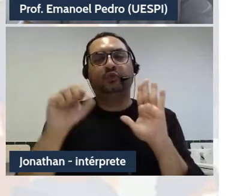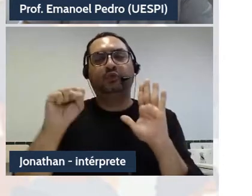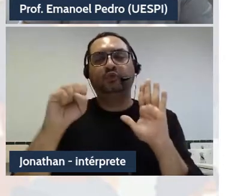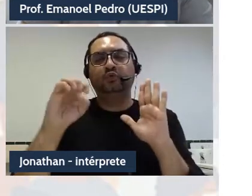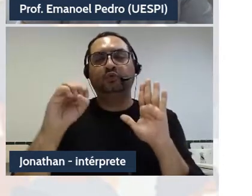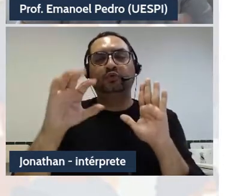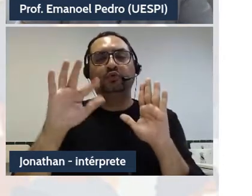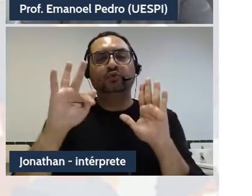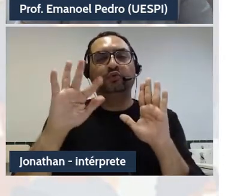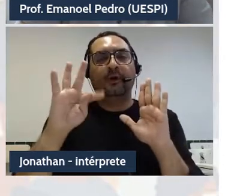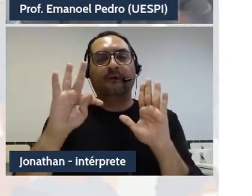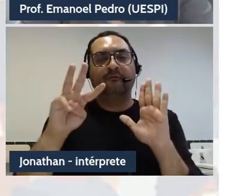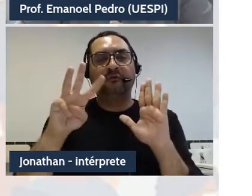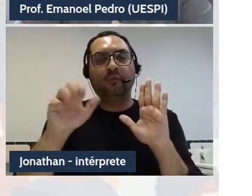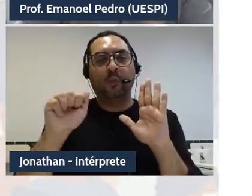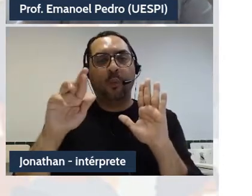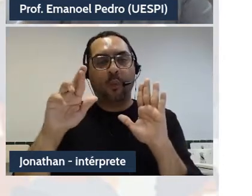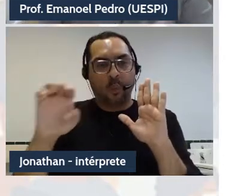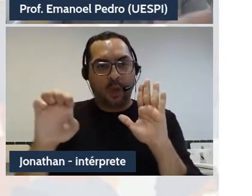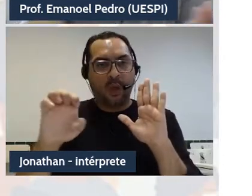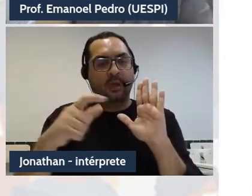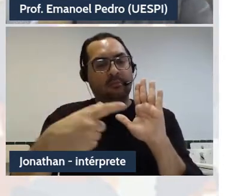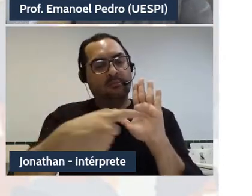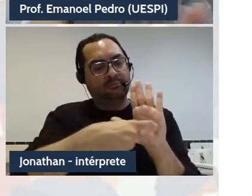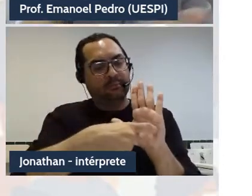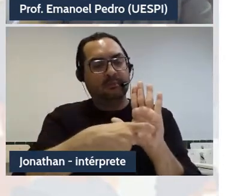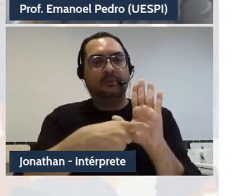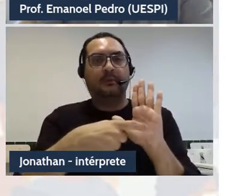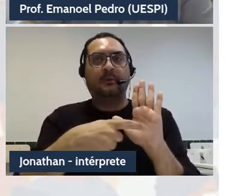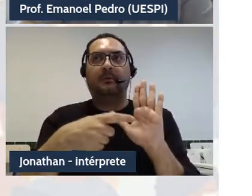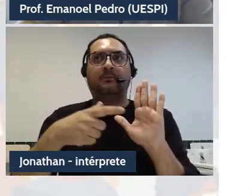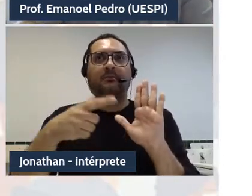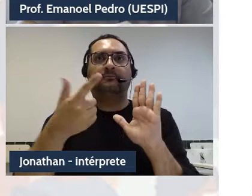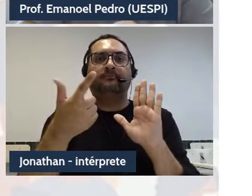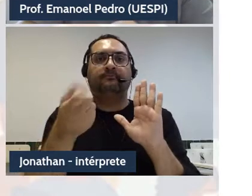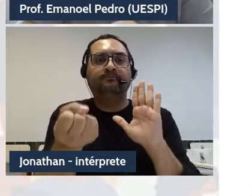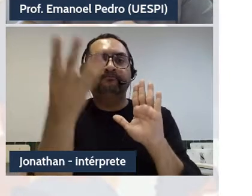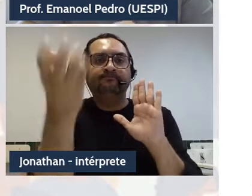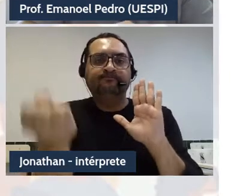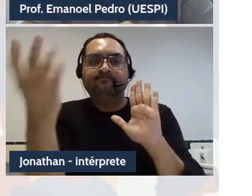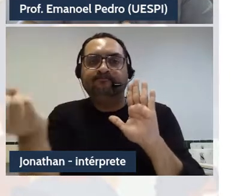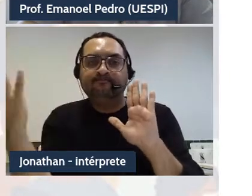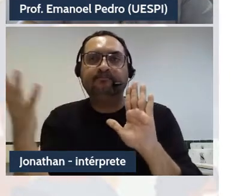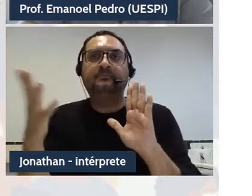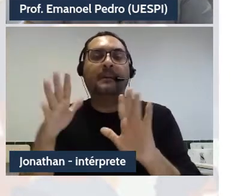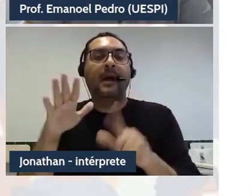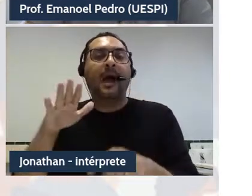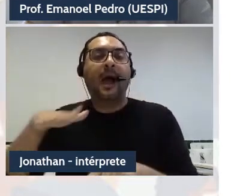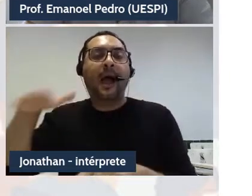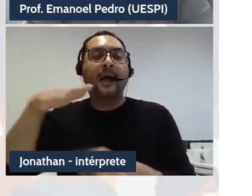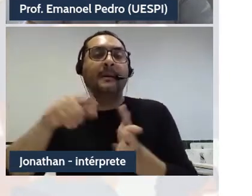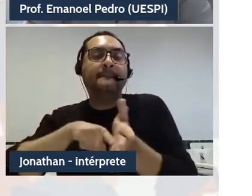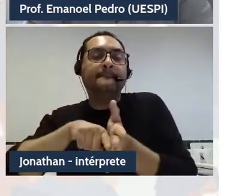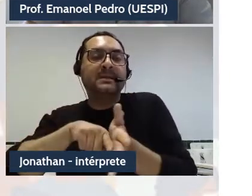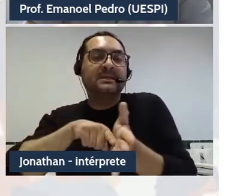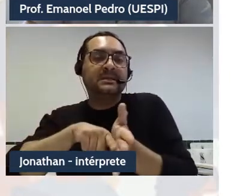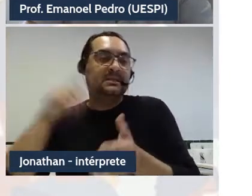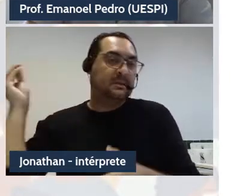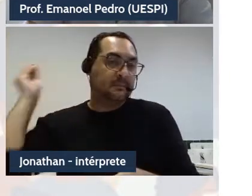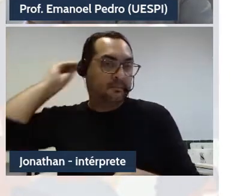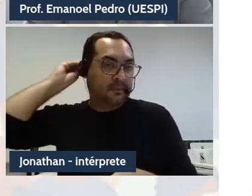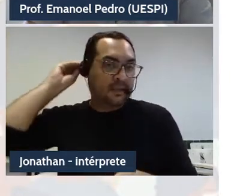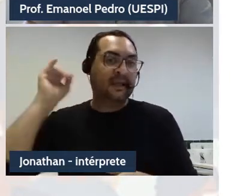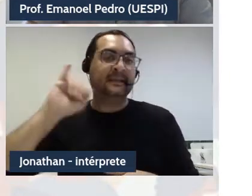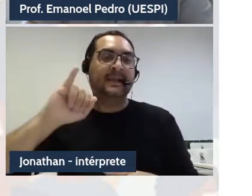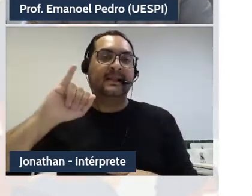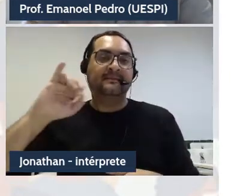aliam discussões, ou melhor, pesquisas da área de inteligência artificial e de linguística computacional.